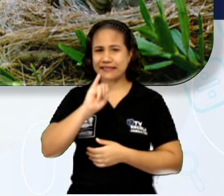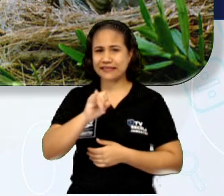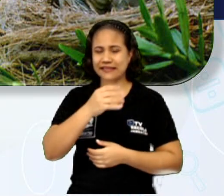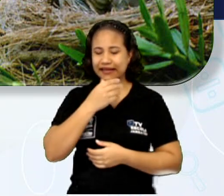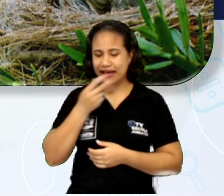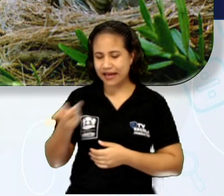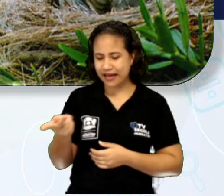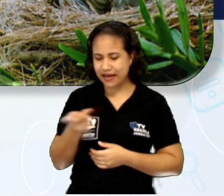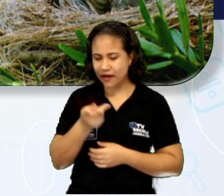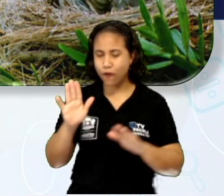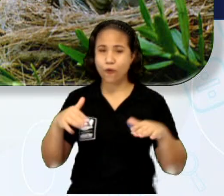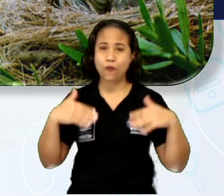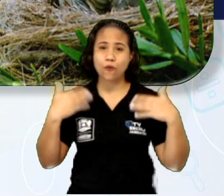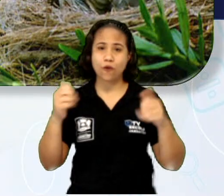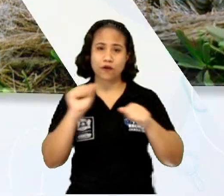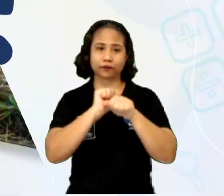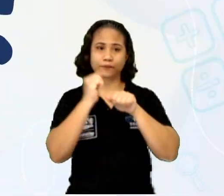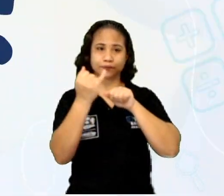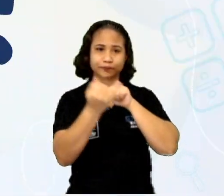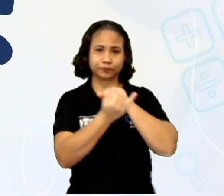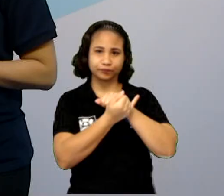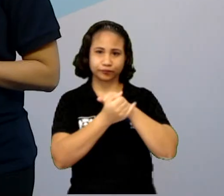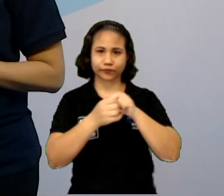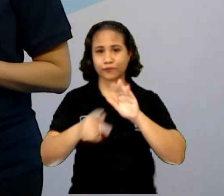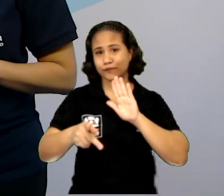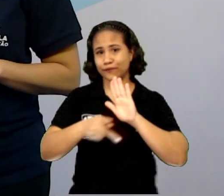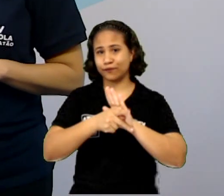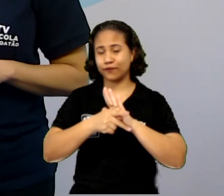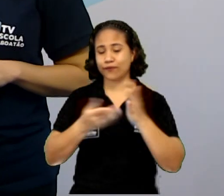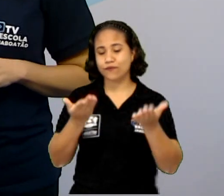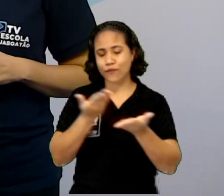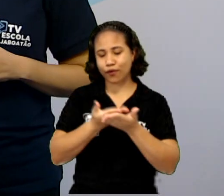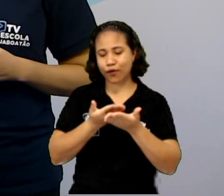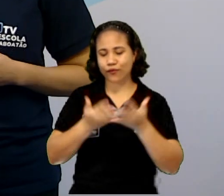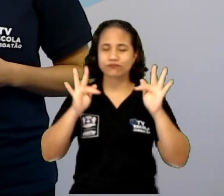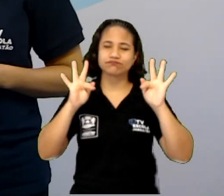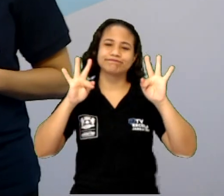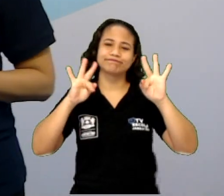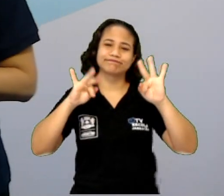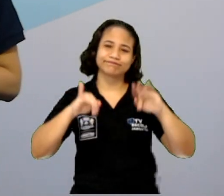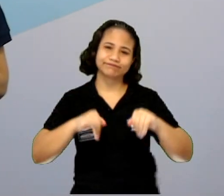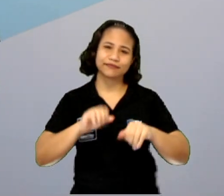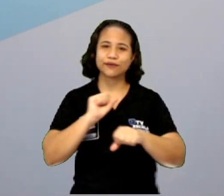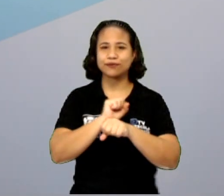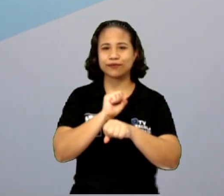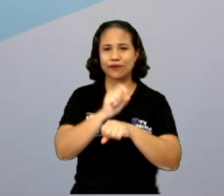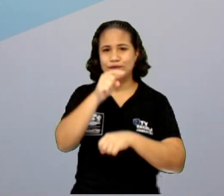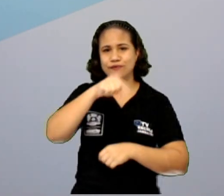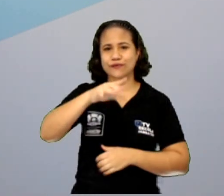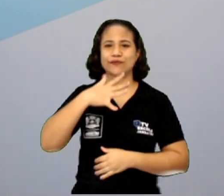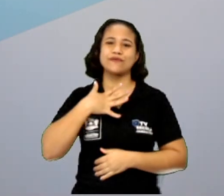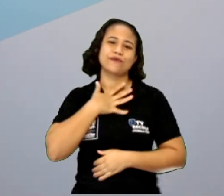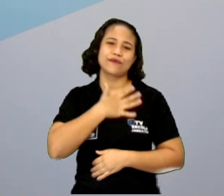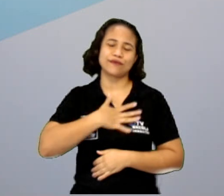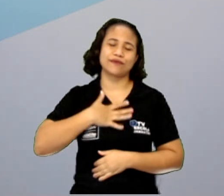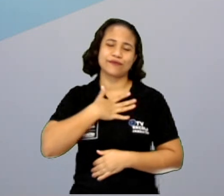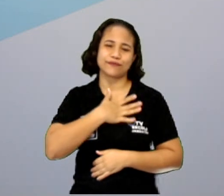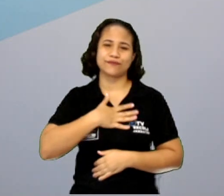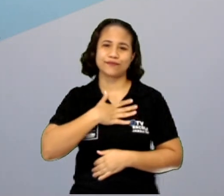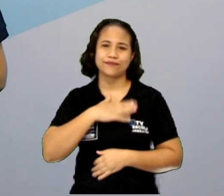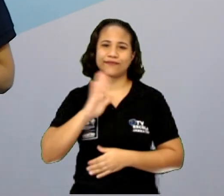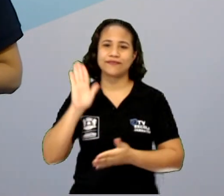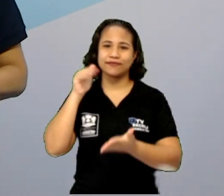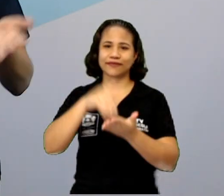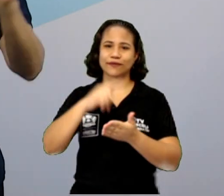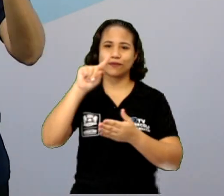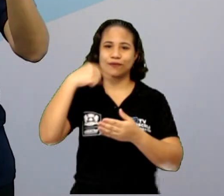vai ser o adjetivo possessivo? E a aula está chegando ao final. Espero que vocês tenham gostado. Até a